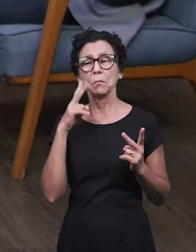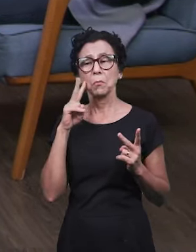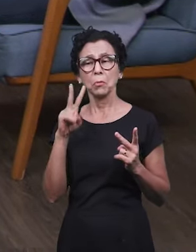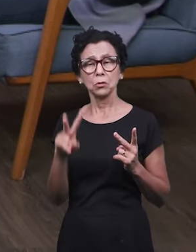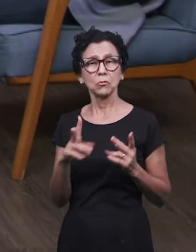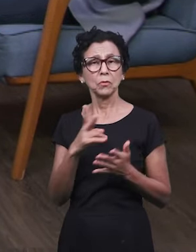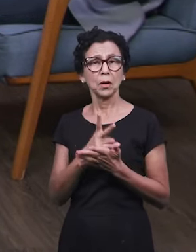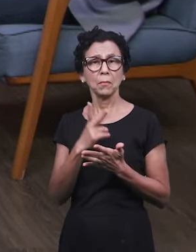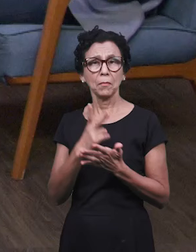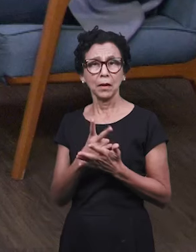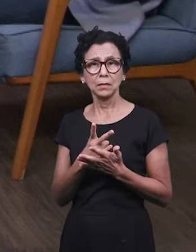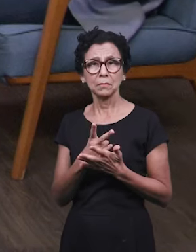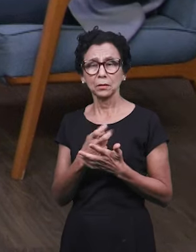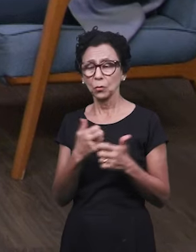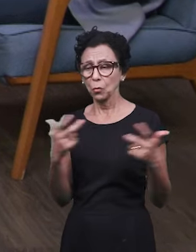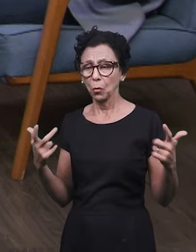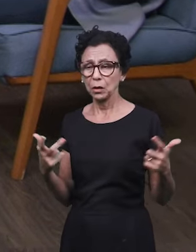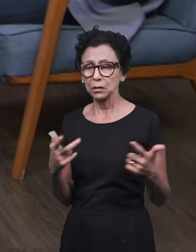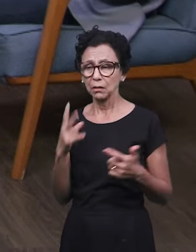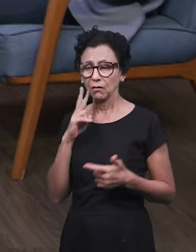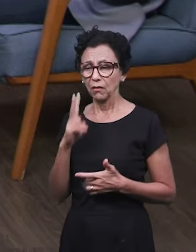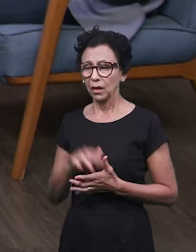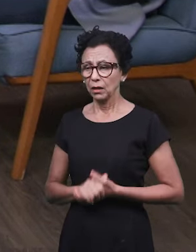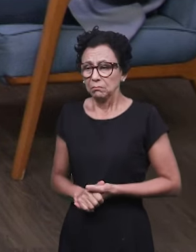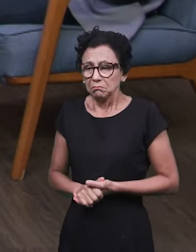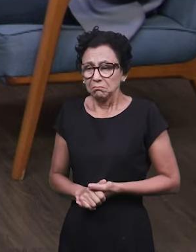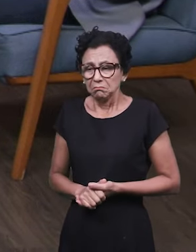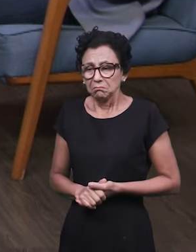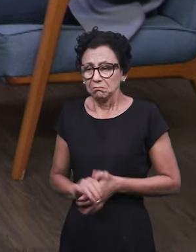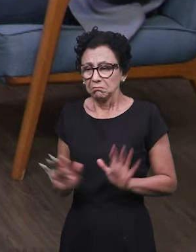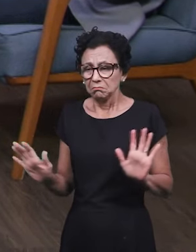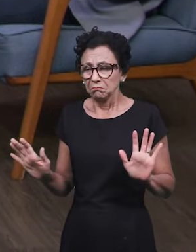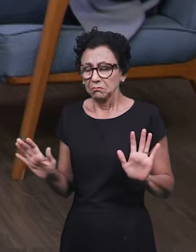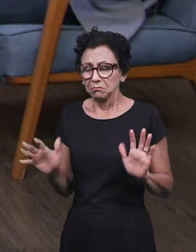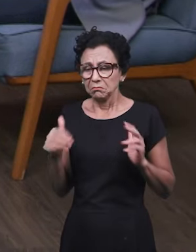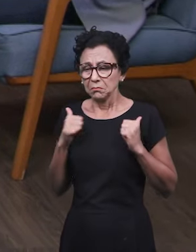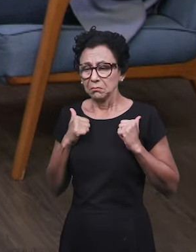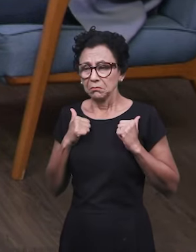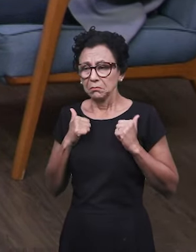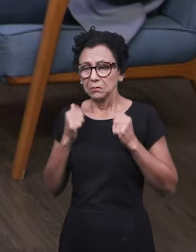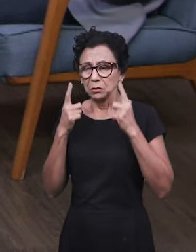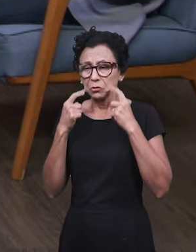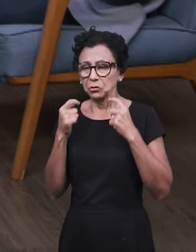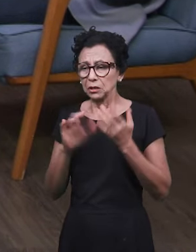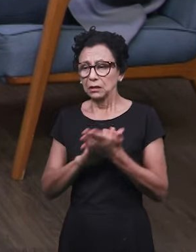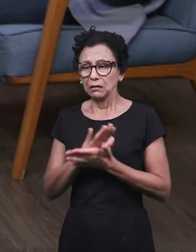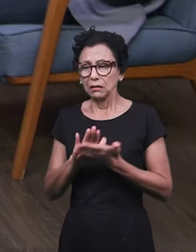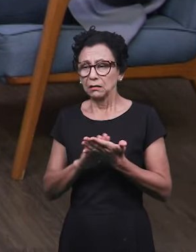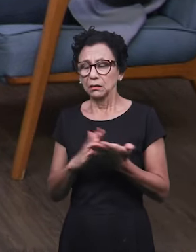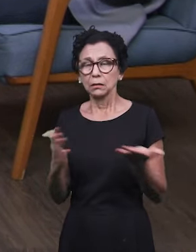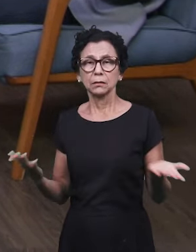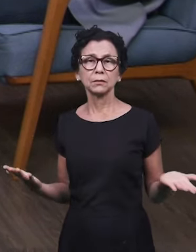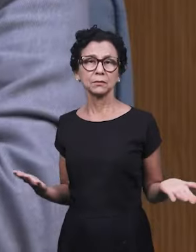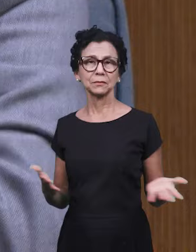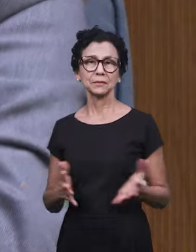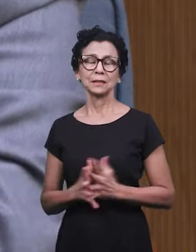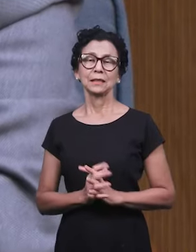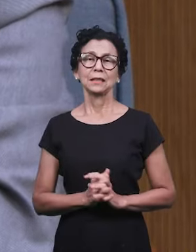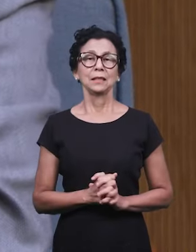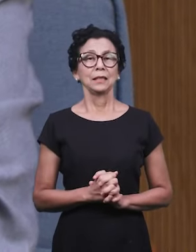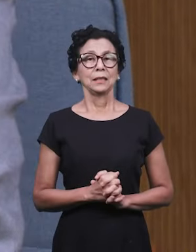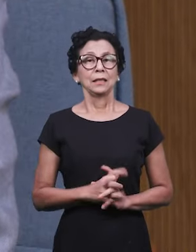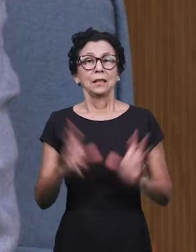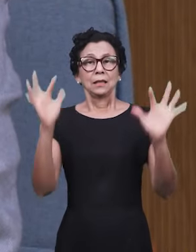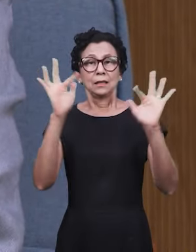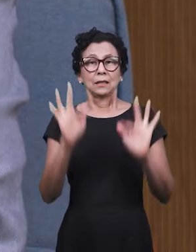felicidade daquilo que temos falado muito, da verdade relativa, seja, aquilo que é terreno, que é humano. Agora, a